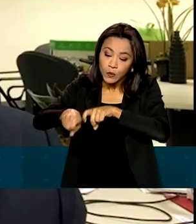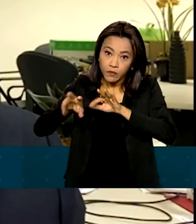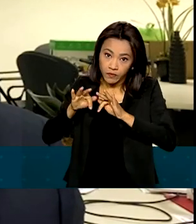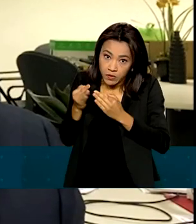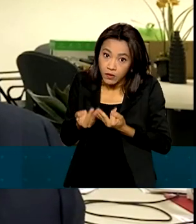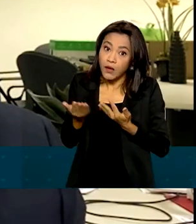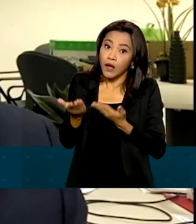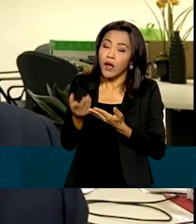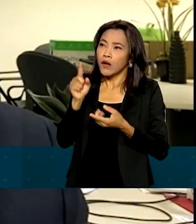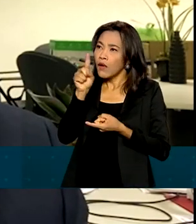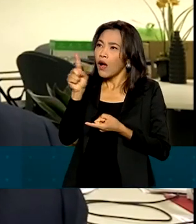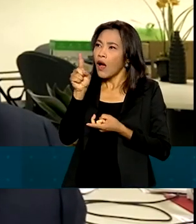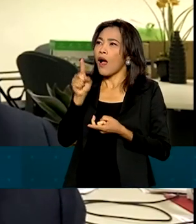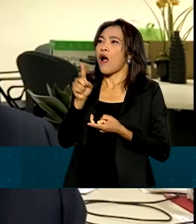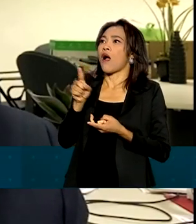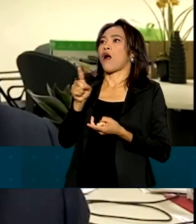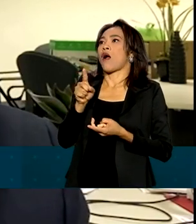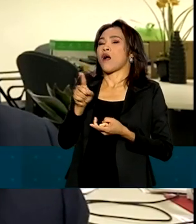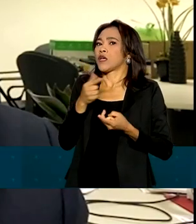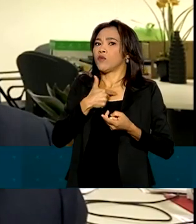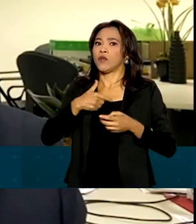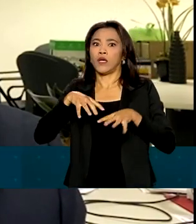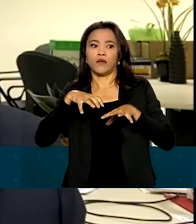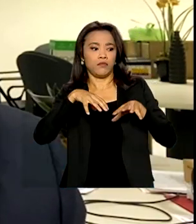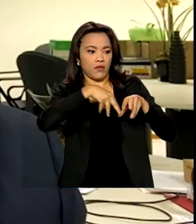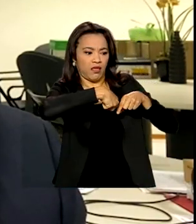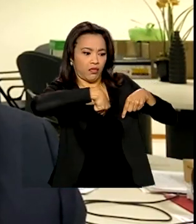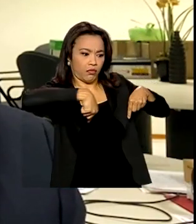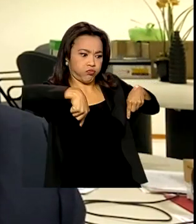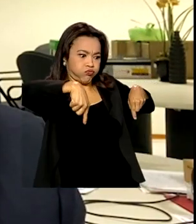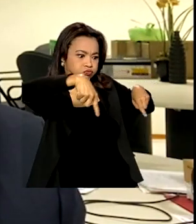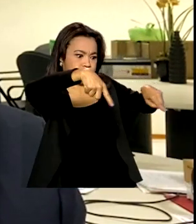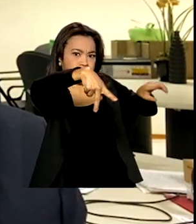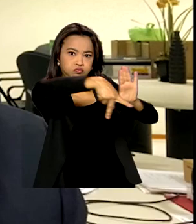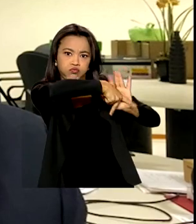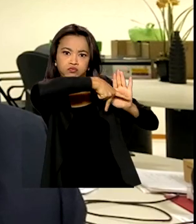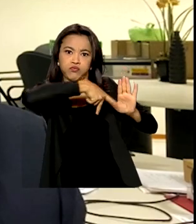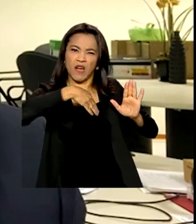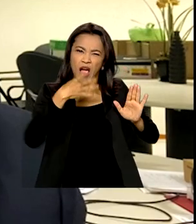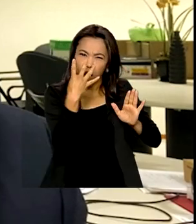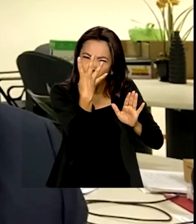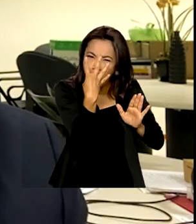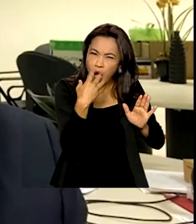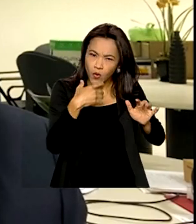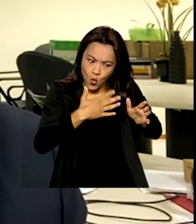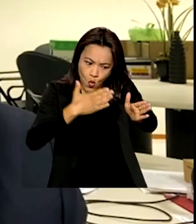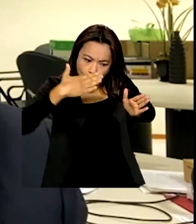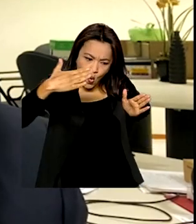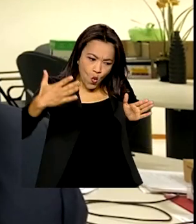e que não tem propriedade com tamanho superior a quatro módulos fiscais.